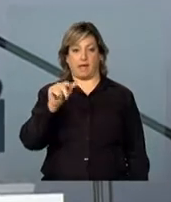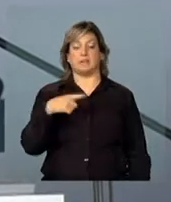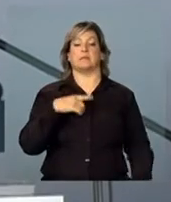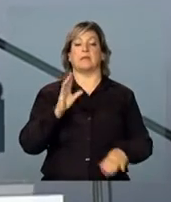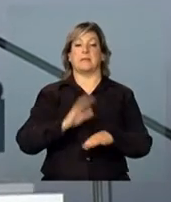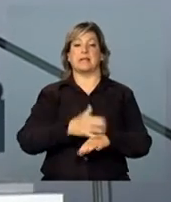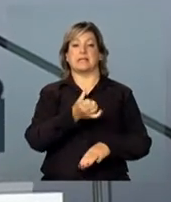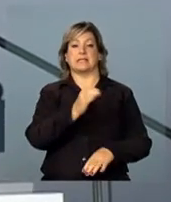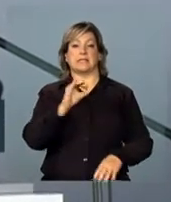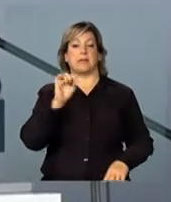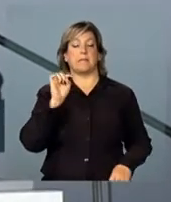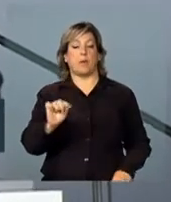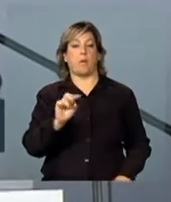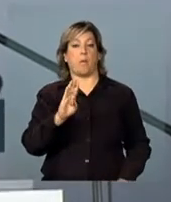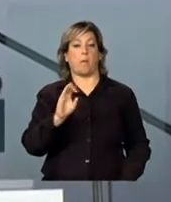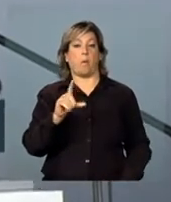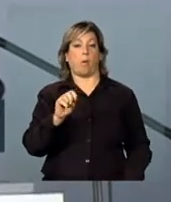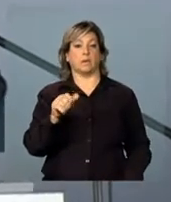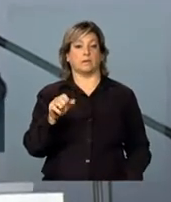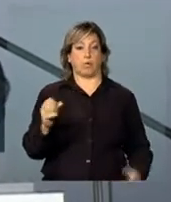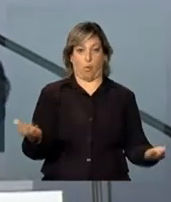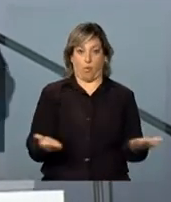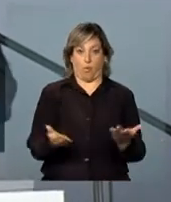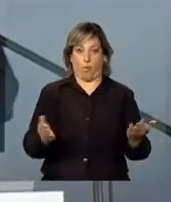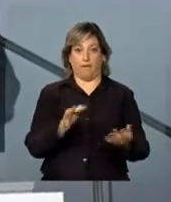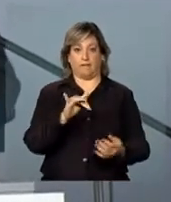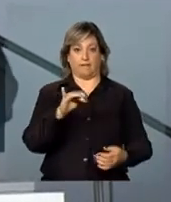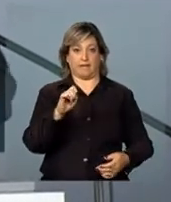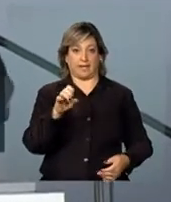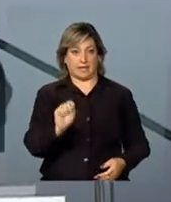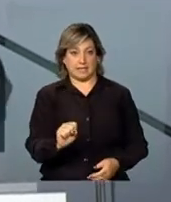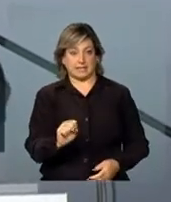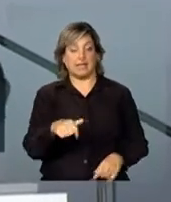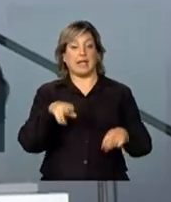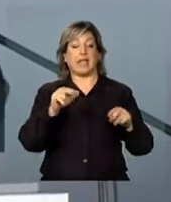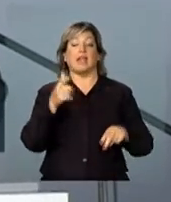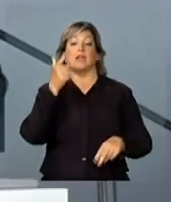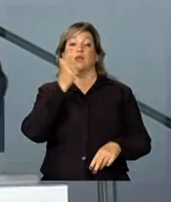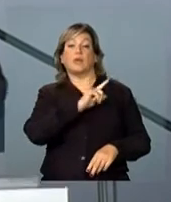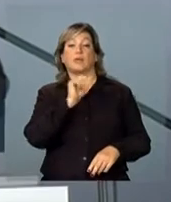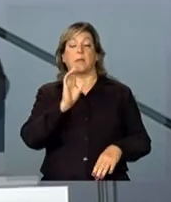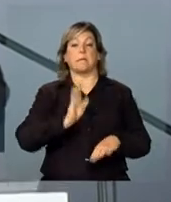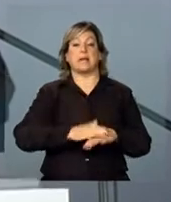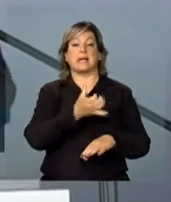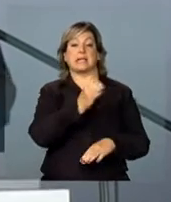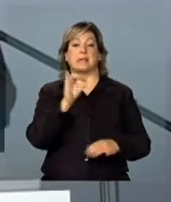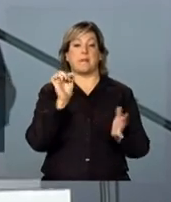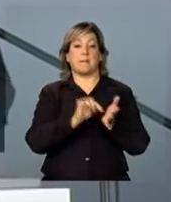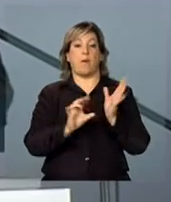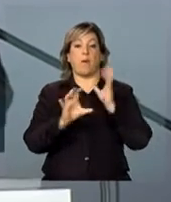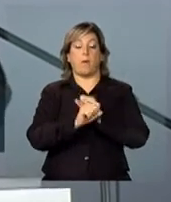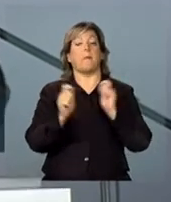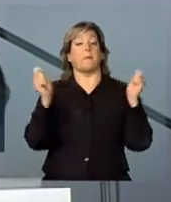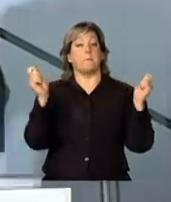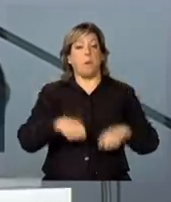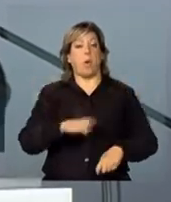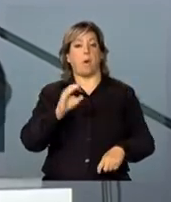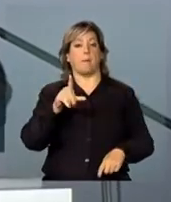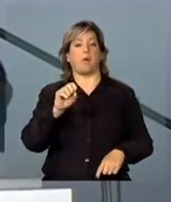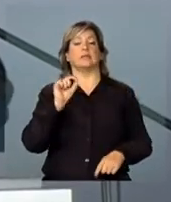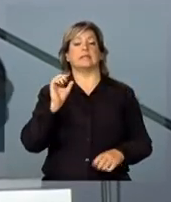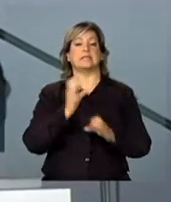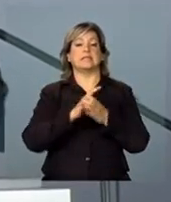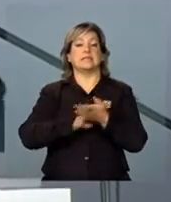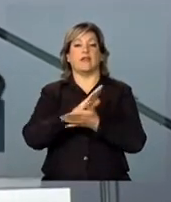600 mil bolsas, hoje, do FIES. Quem tirar mais de 600 pontos pode ter uma bolsa no Ciências